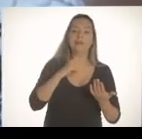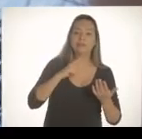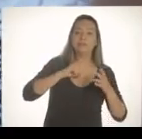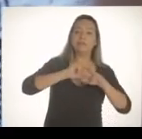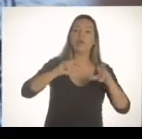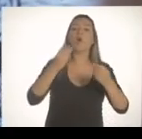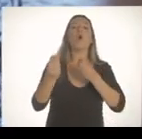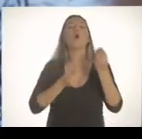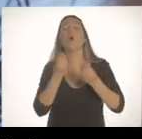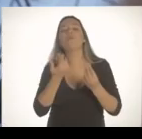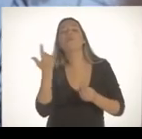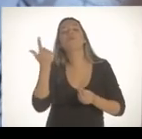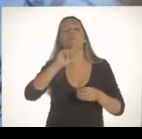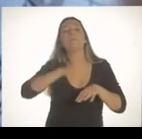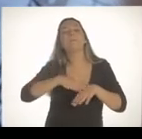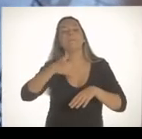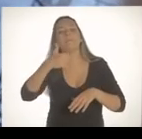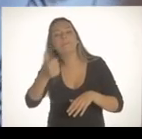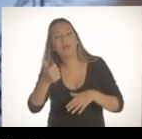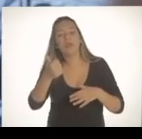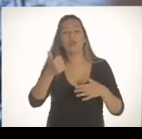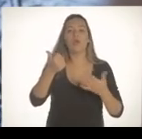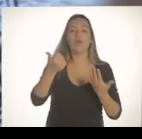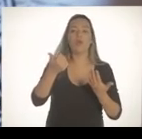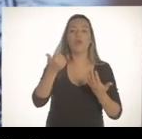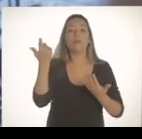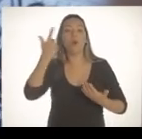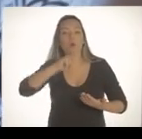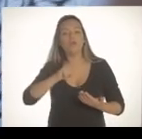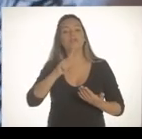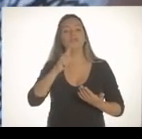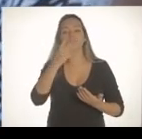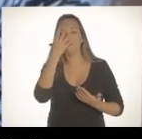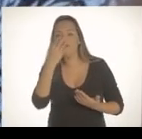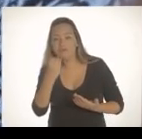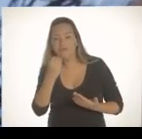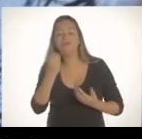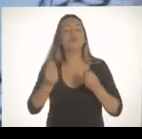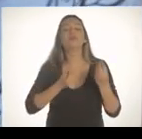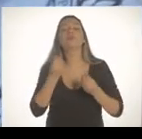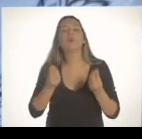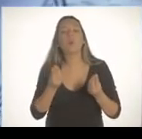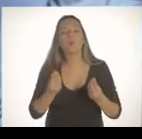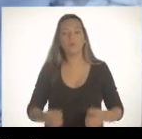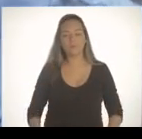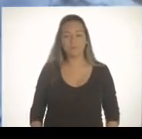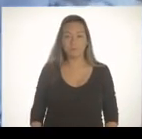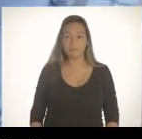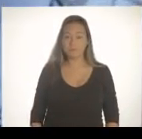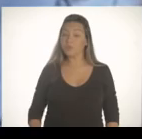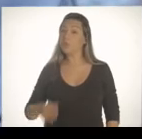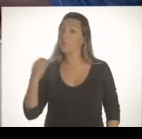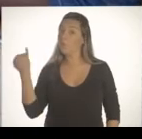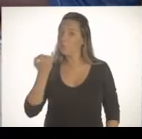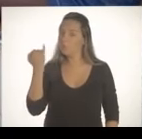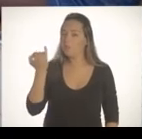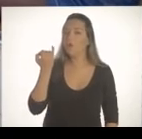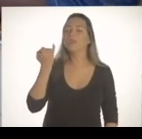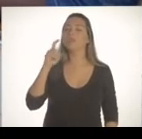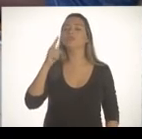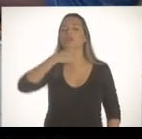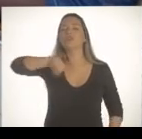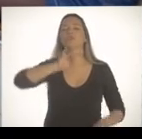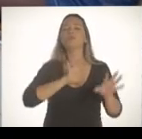Existe, no caso, no seu plano de administração, alguma questão voltada, assim, para o transporte alternativo. O mais